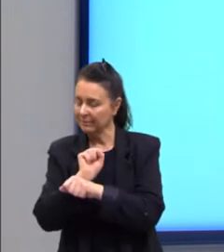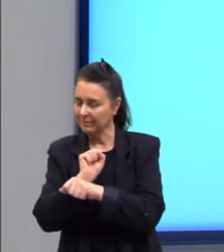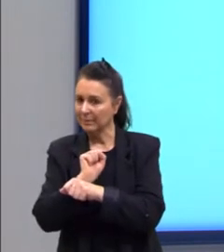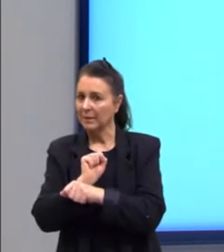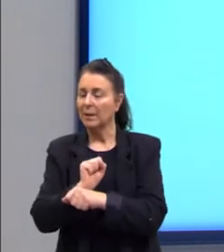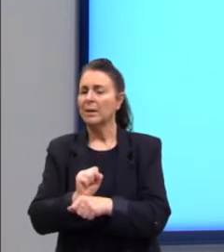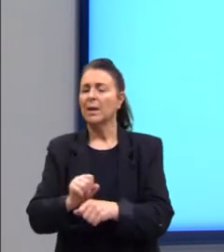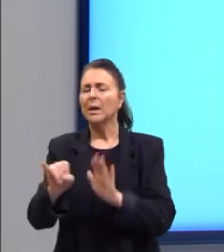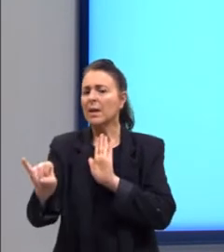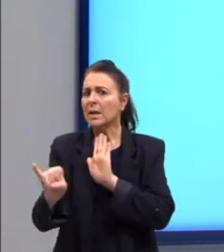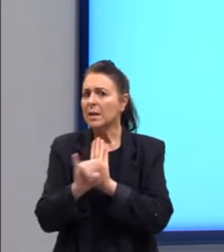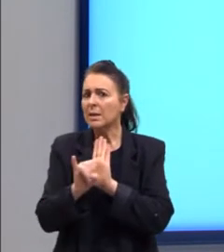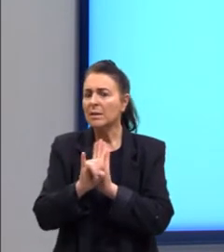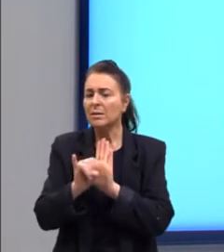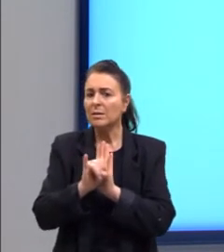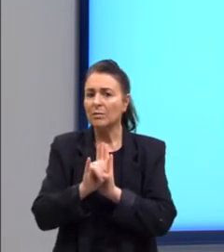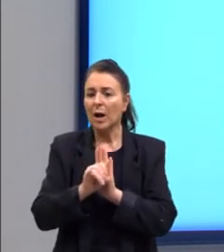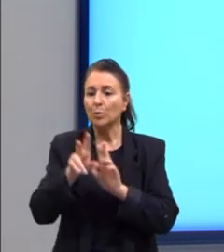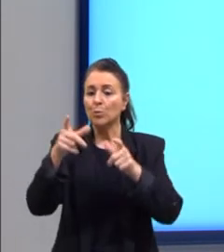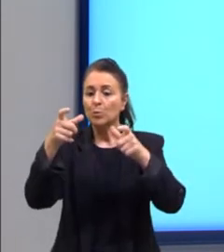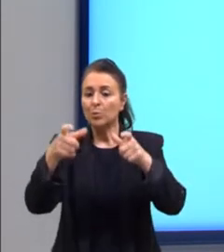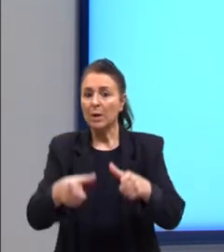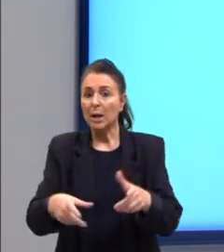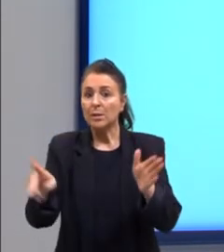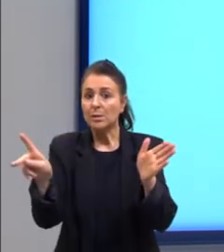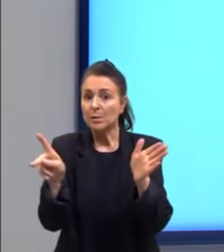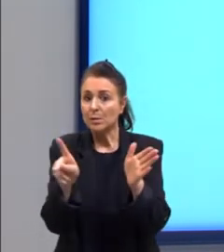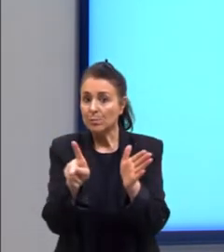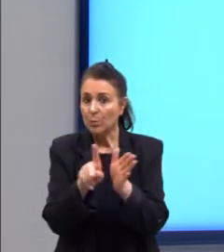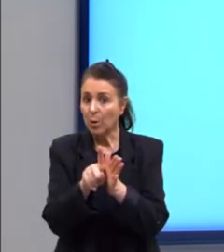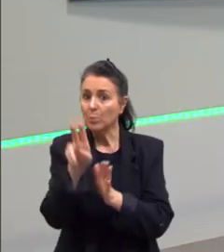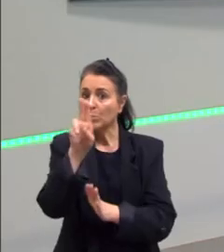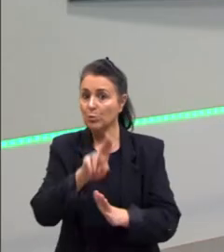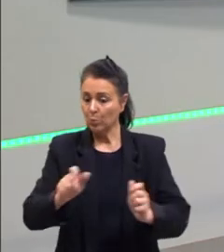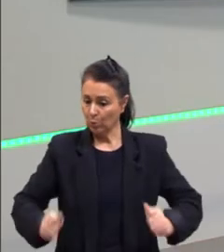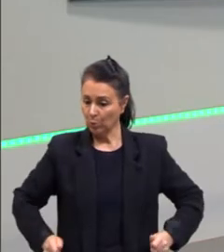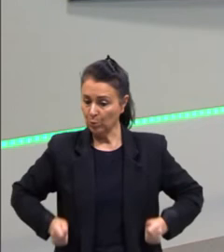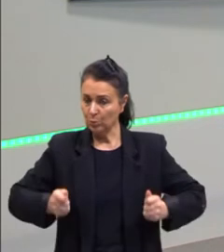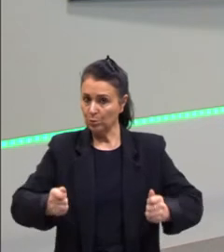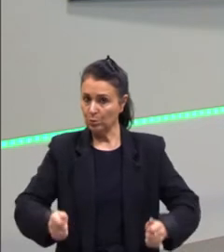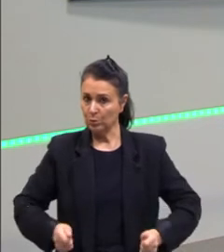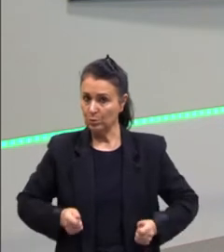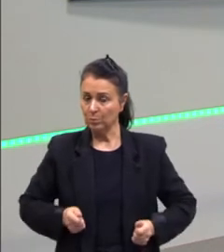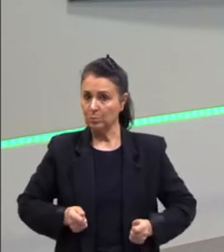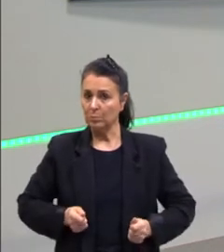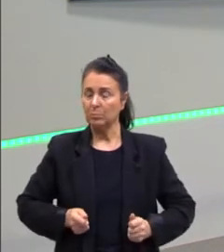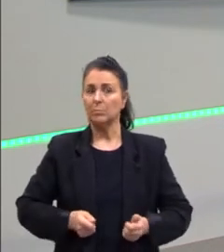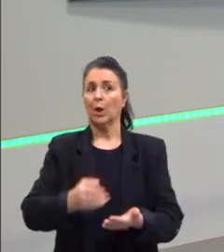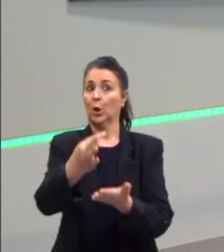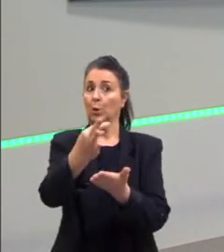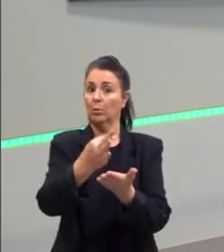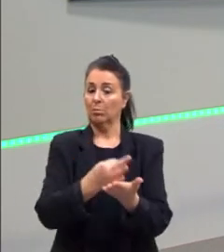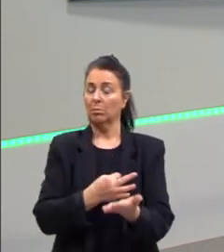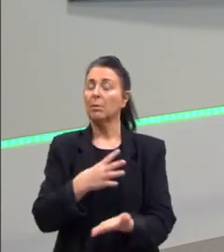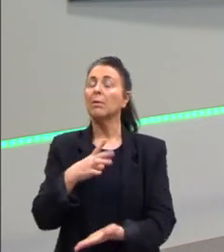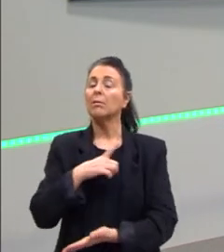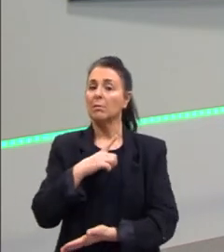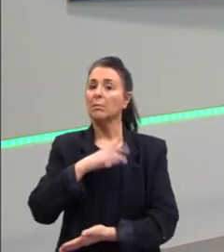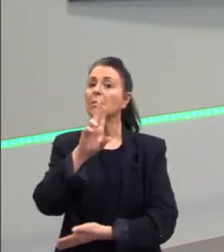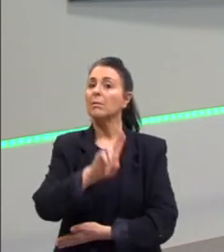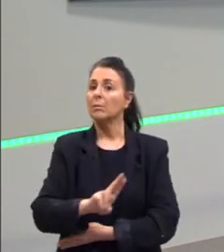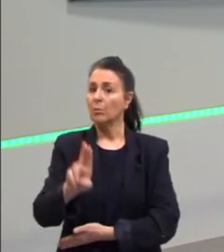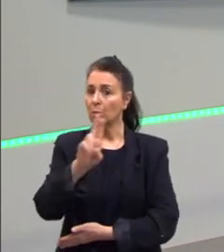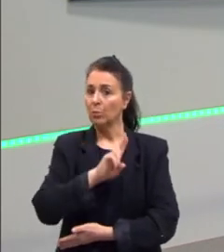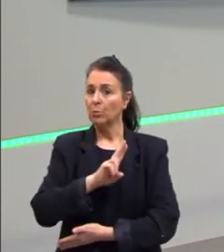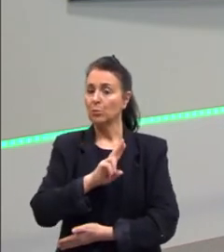Identificar as vagas reservadas aos cadeirantes. Lá no texto, nós temos, sim, o uso do